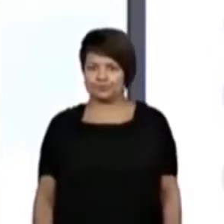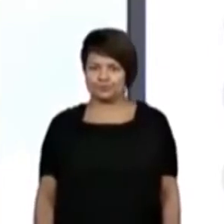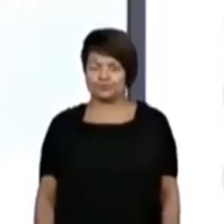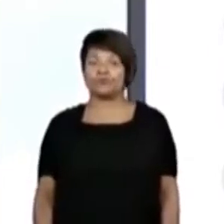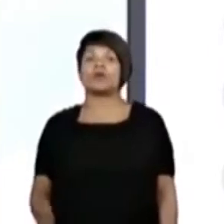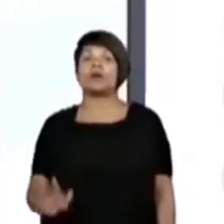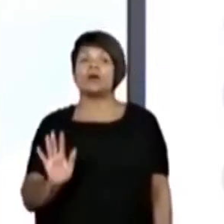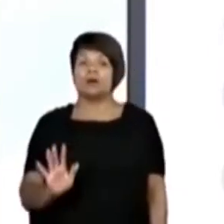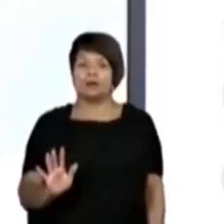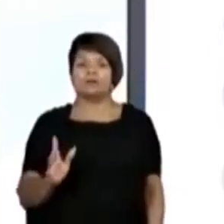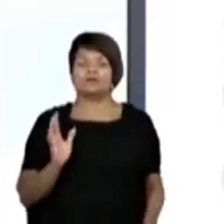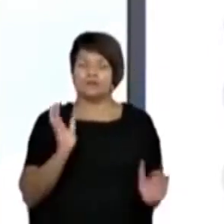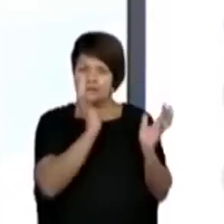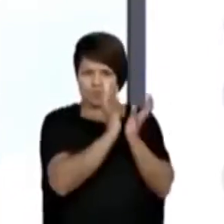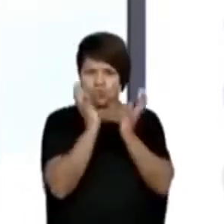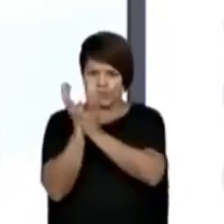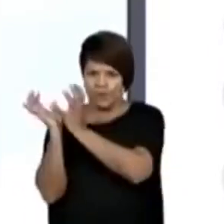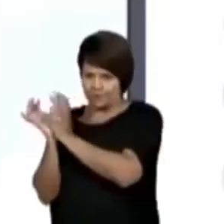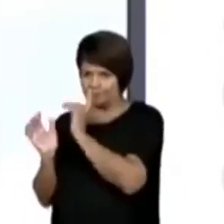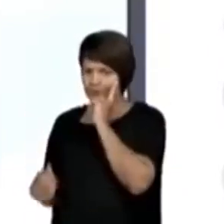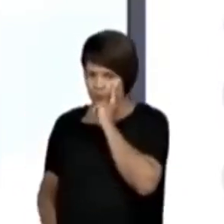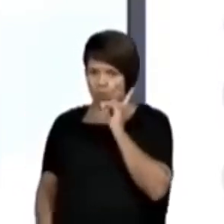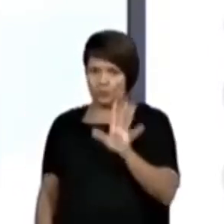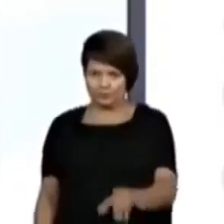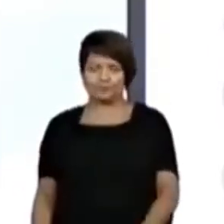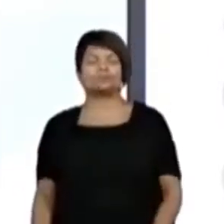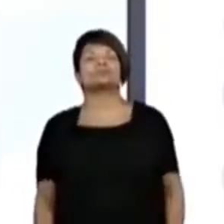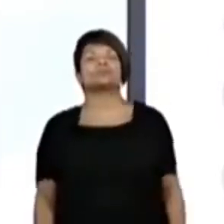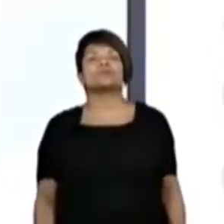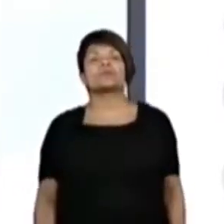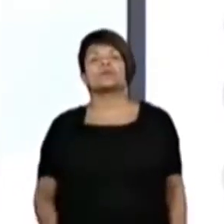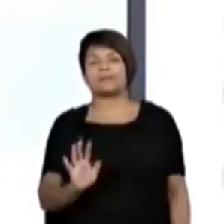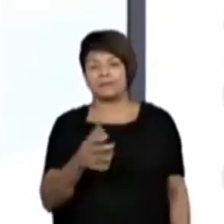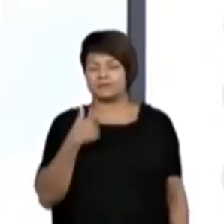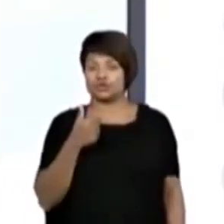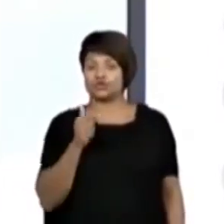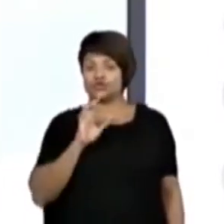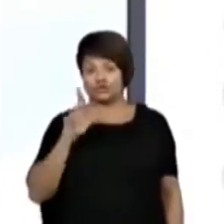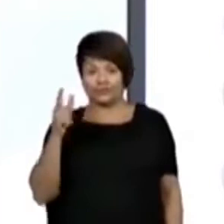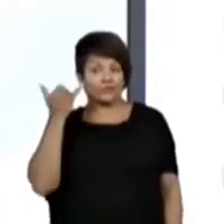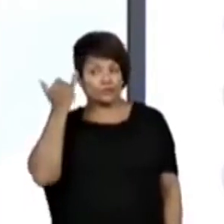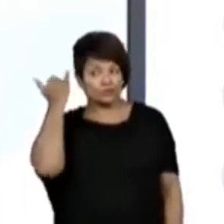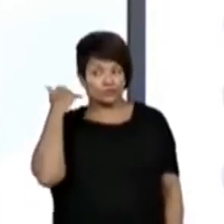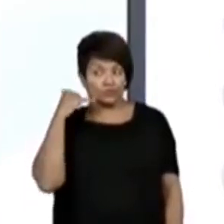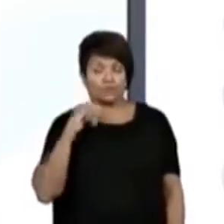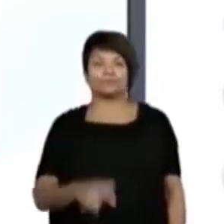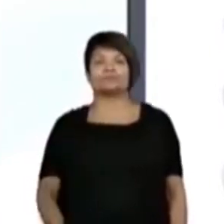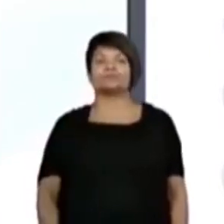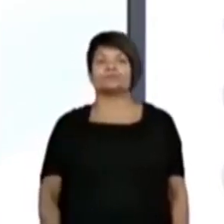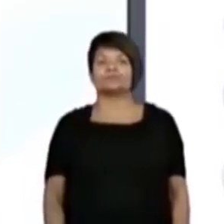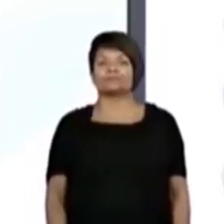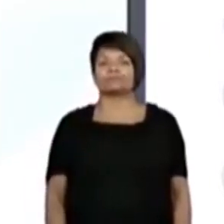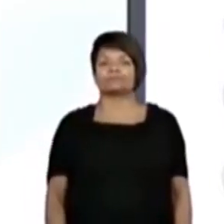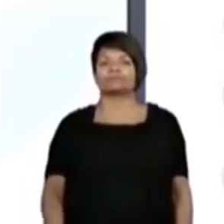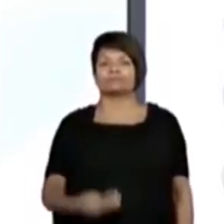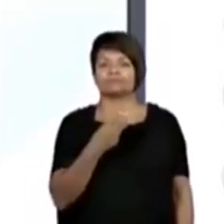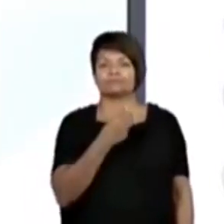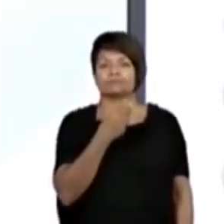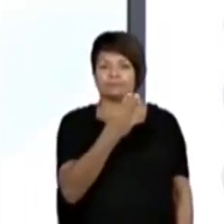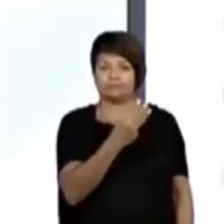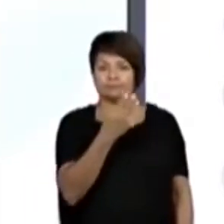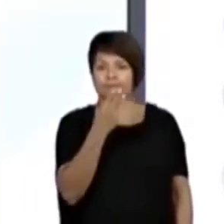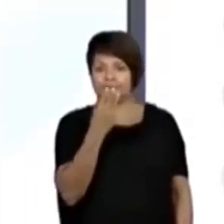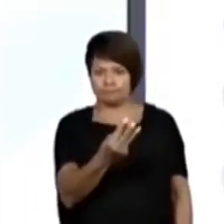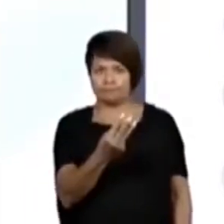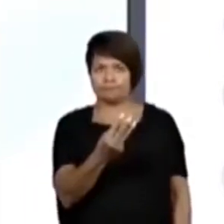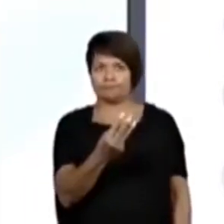Vamos ler, vamos agrupar aqui, ó. Só que eu vou ler um pouquinho diferente, como eu leria lá na minha casa, ó. 3,